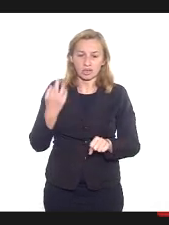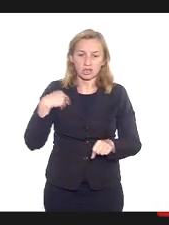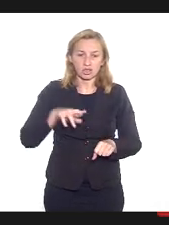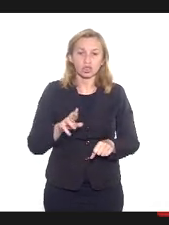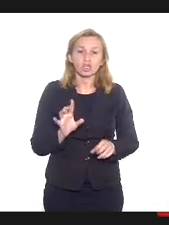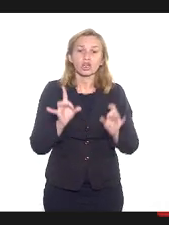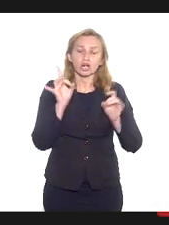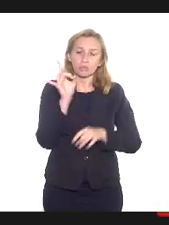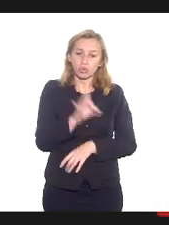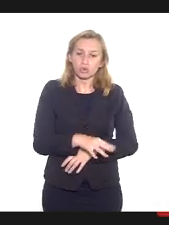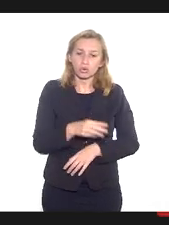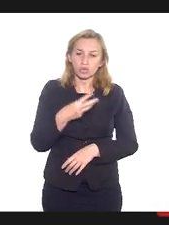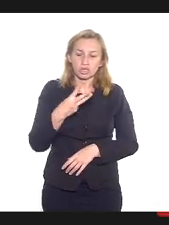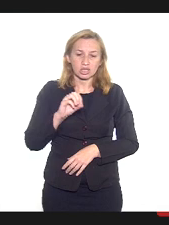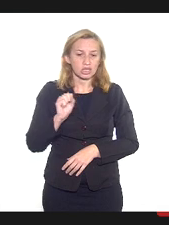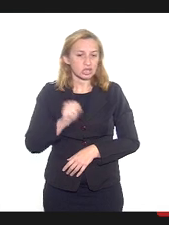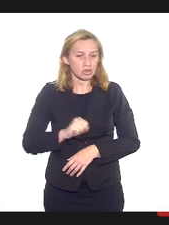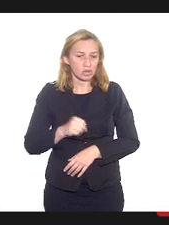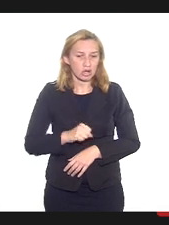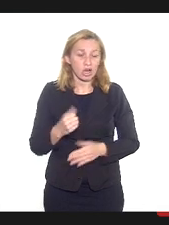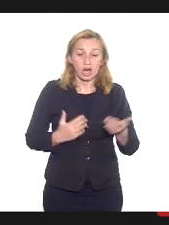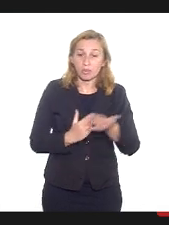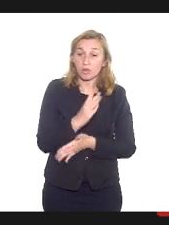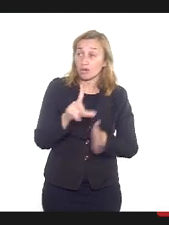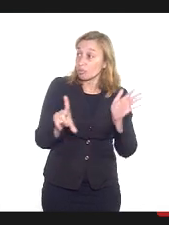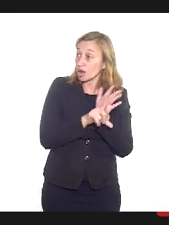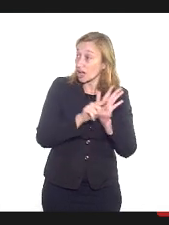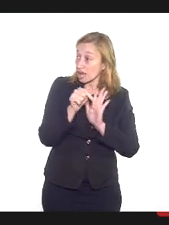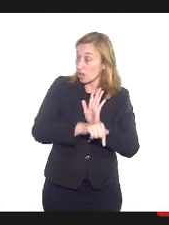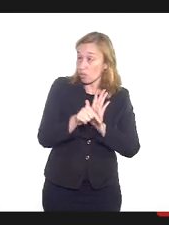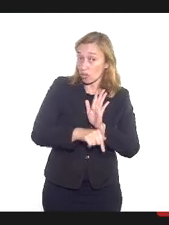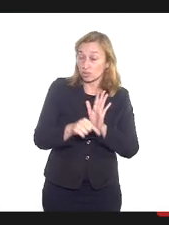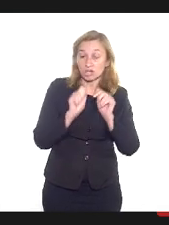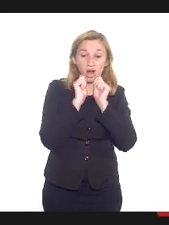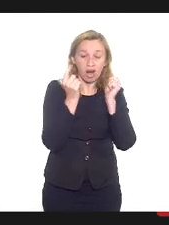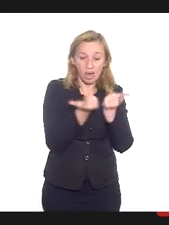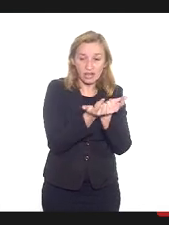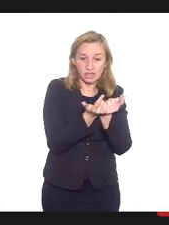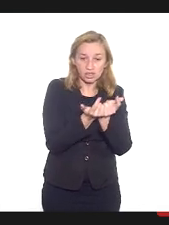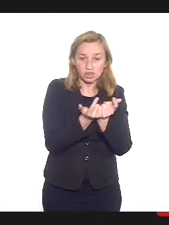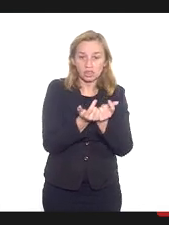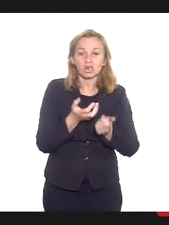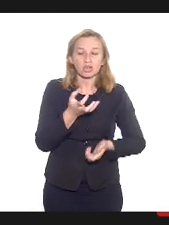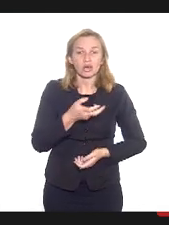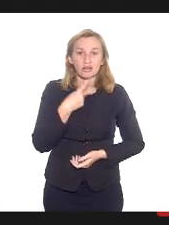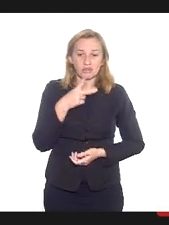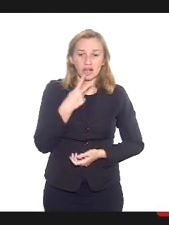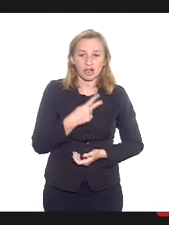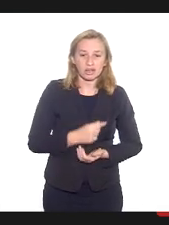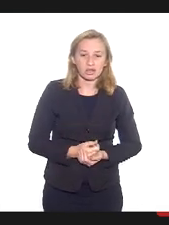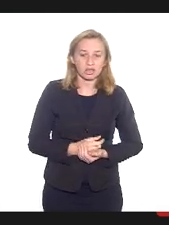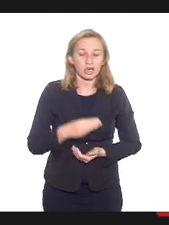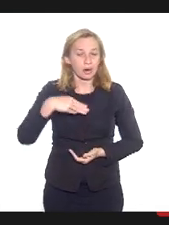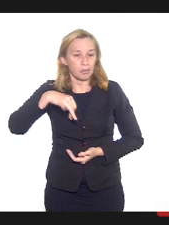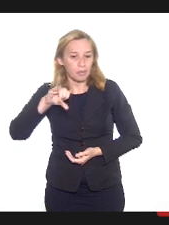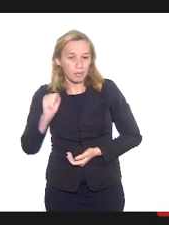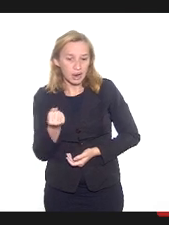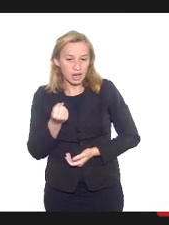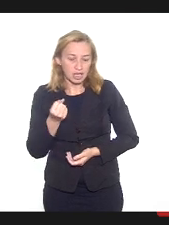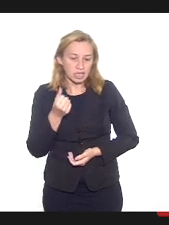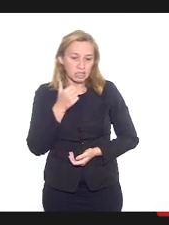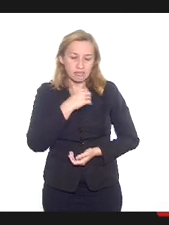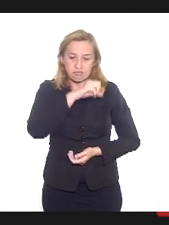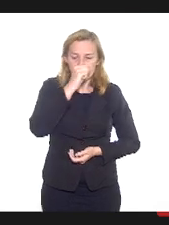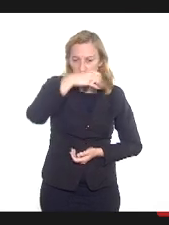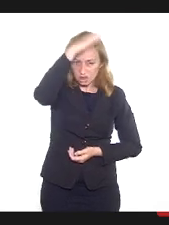último, em 30 segundos, Marta, nós aprovamos uma lei recentemente na LERJ, e é o terceiro aspecto que eu quero ressaltar, mãe Nilce e padre Vito,